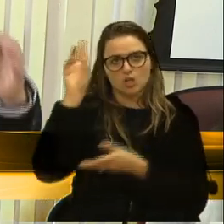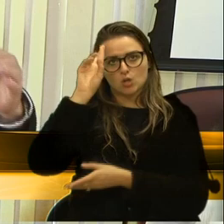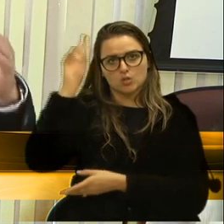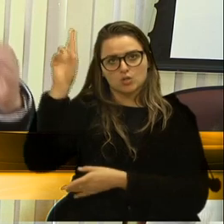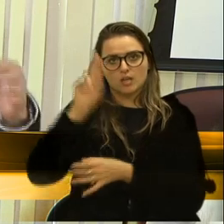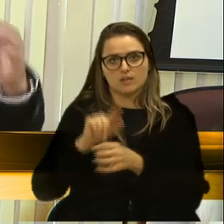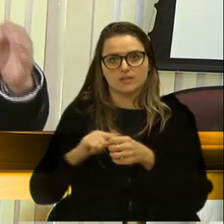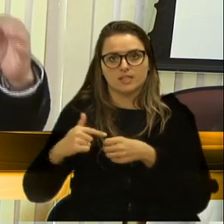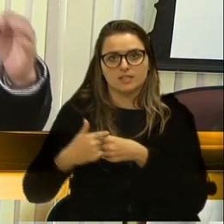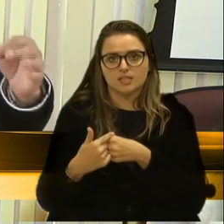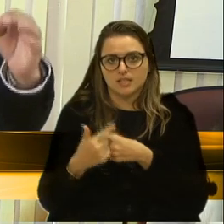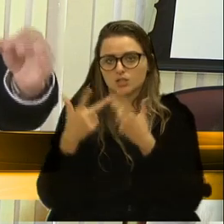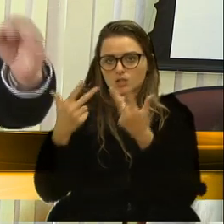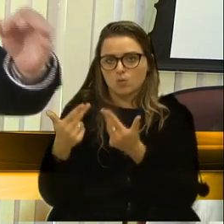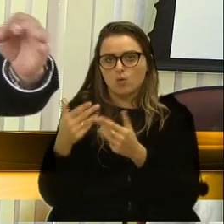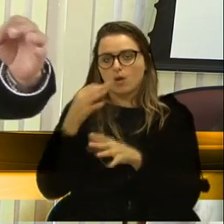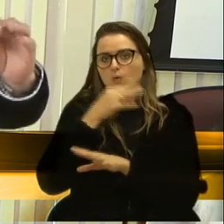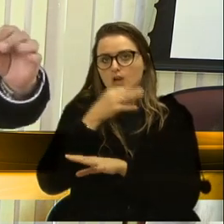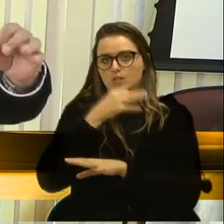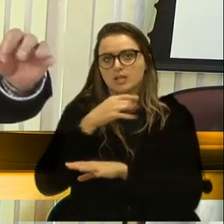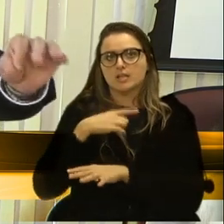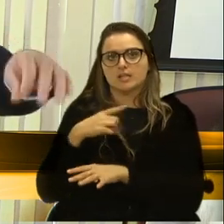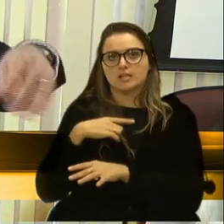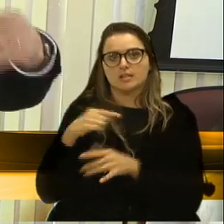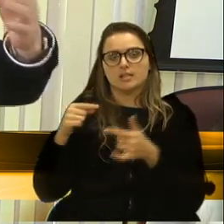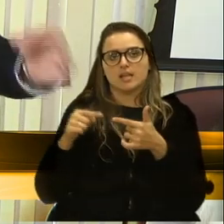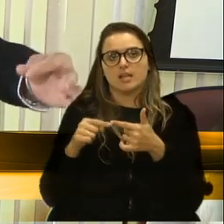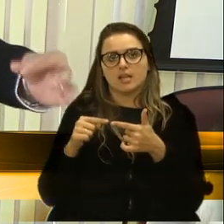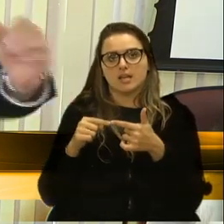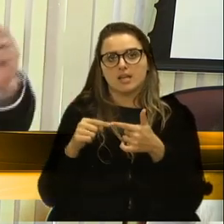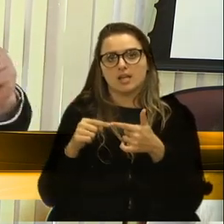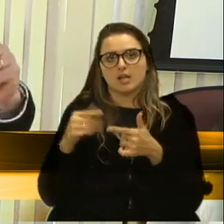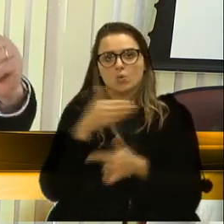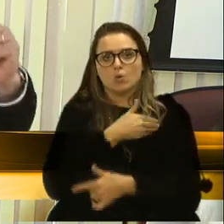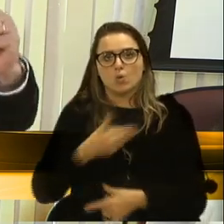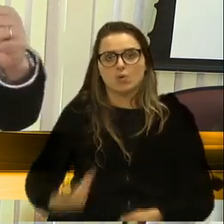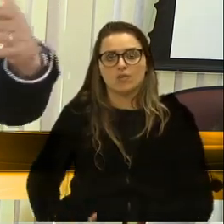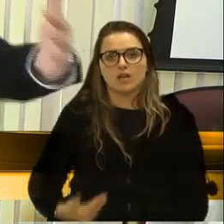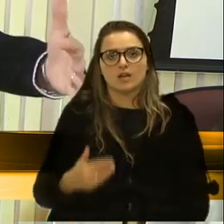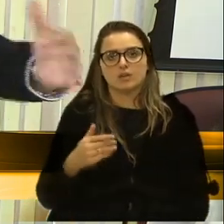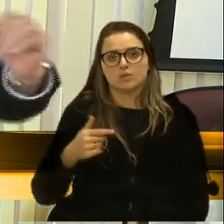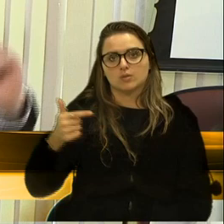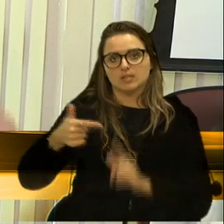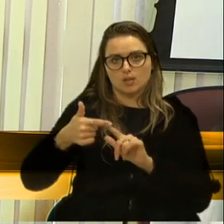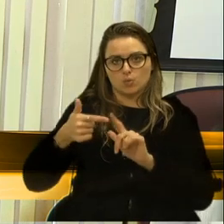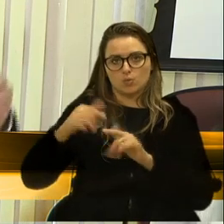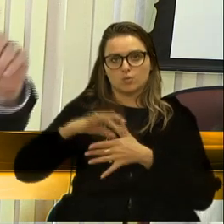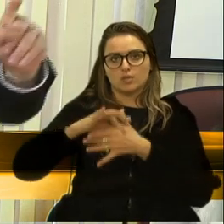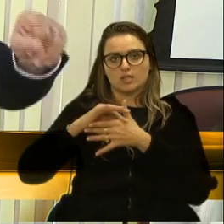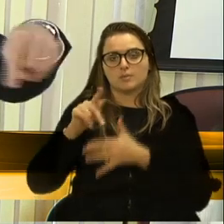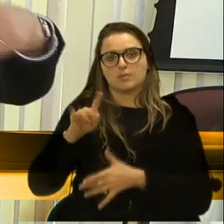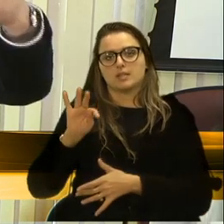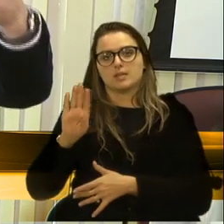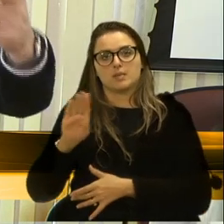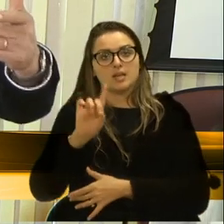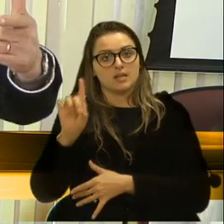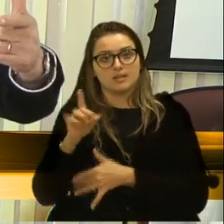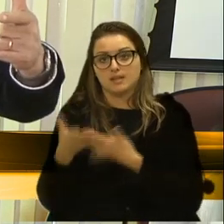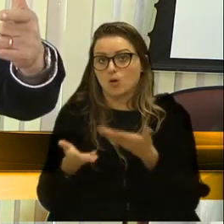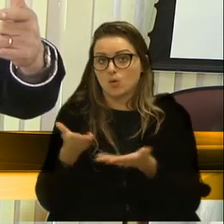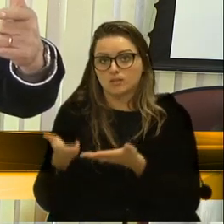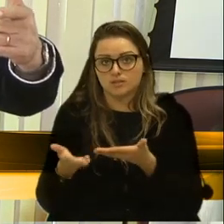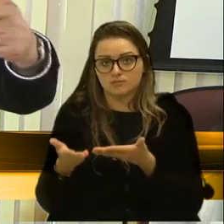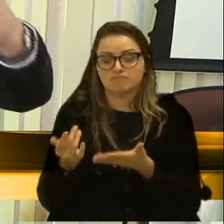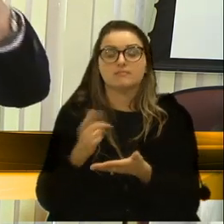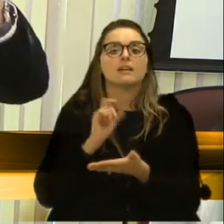cidade do Porto de Caxias do Sul, tendo como vice-governador do PTB, não puder ser atendido. Foi atendido por uma pessoa